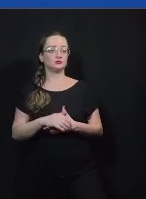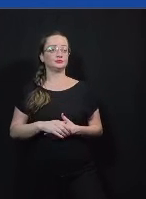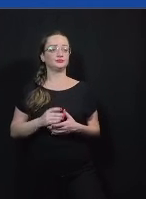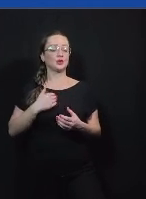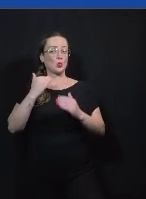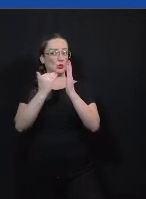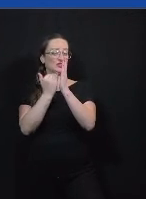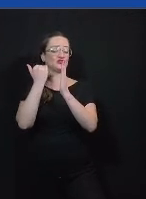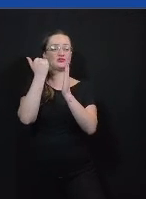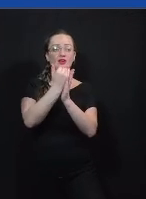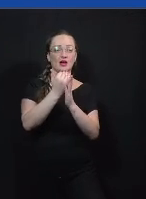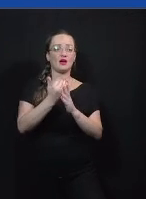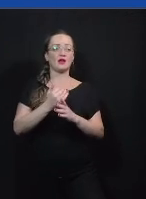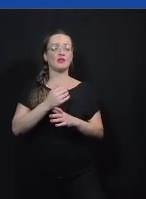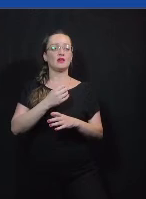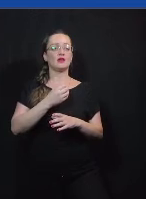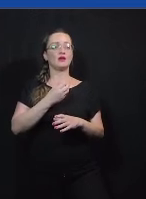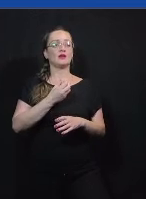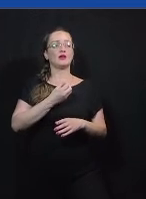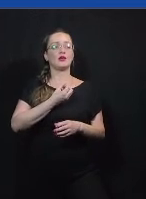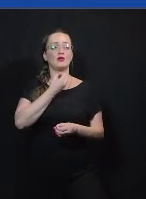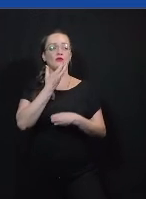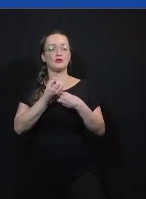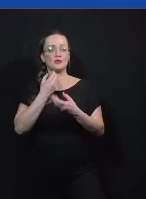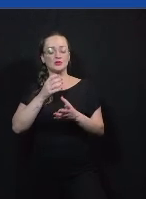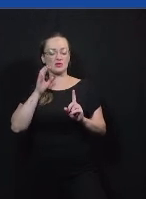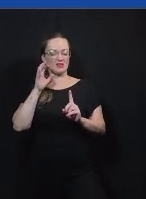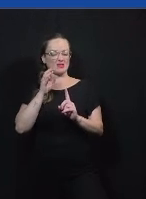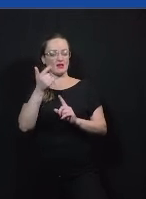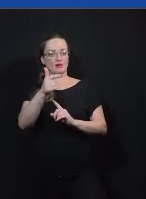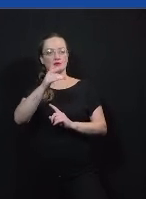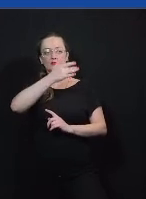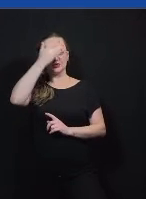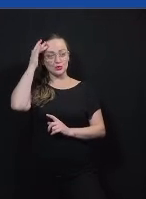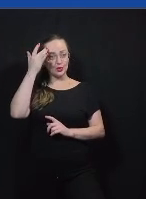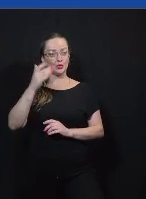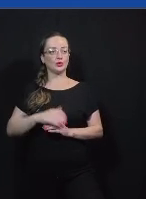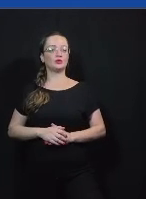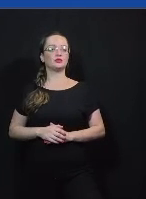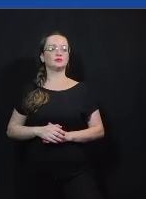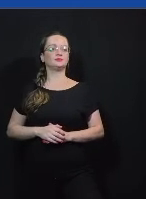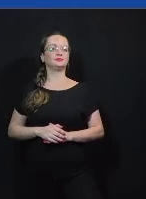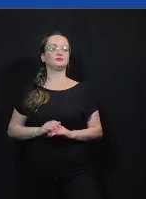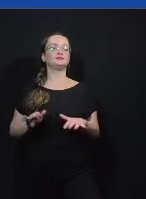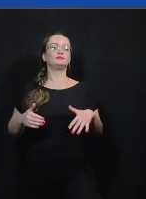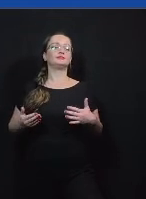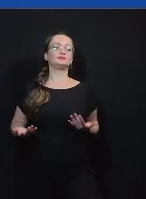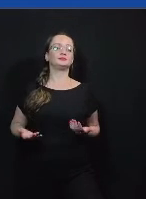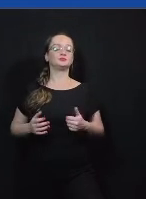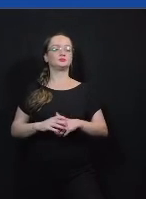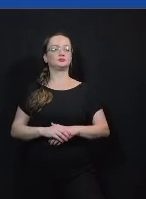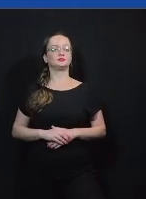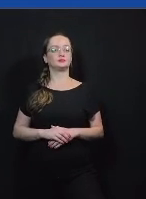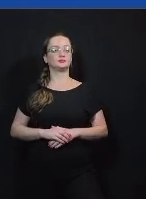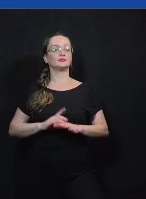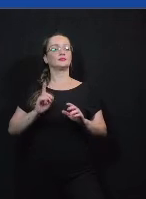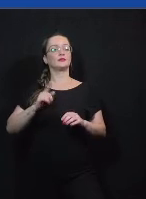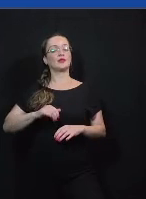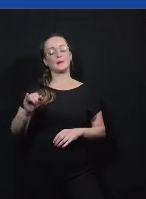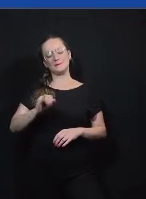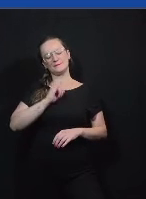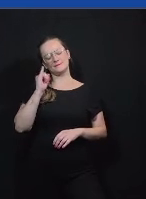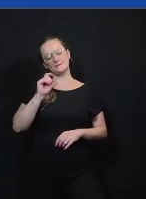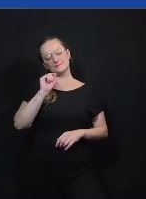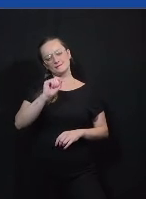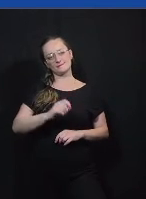exageradas informações que são ataques em outras pessoas em outras opiniões então é bem importante